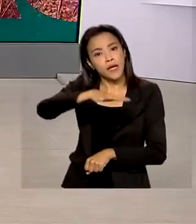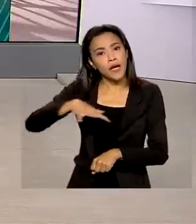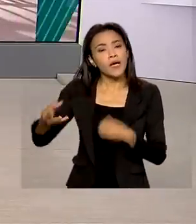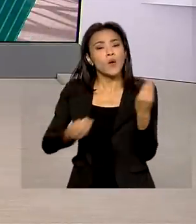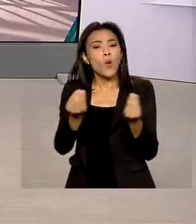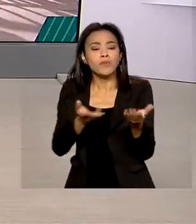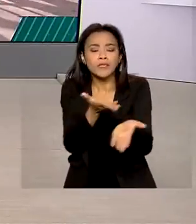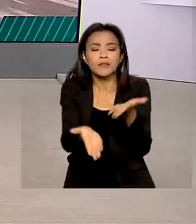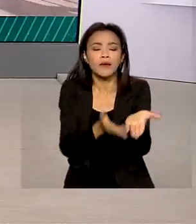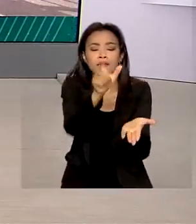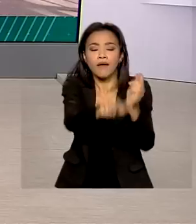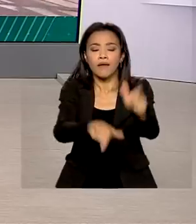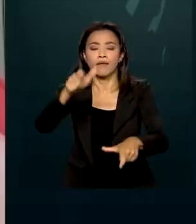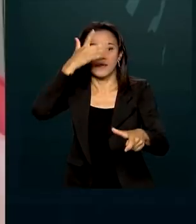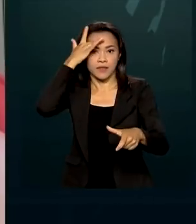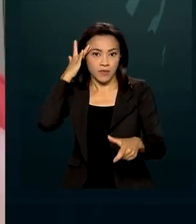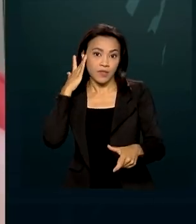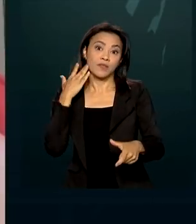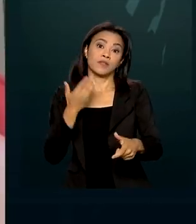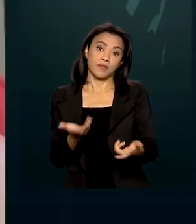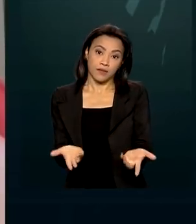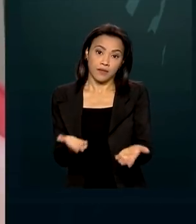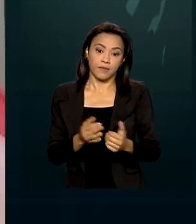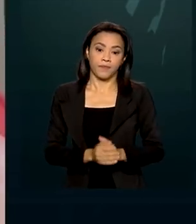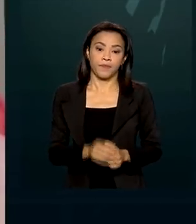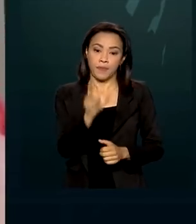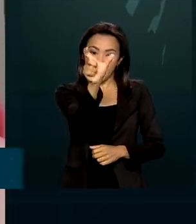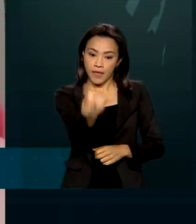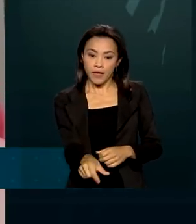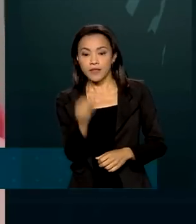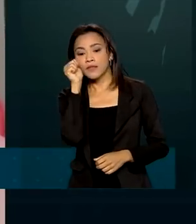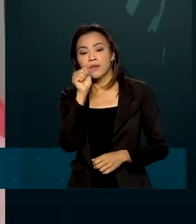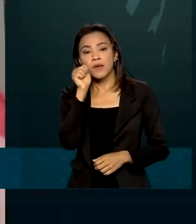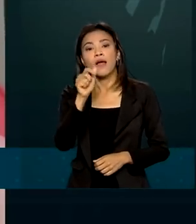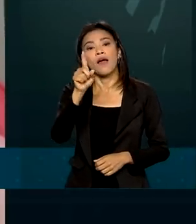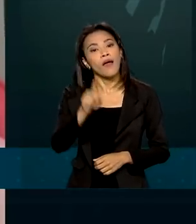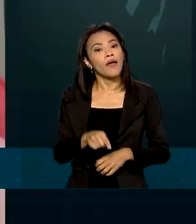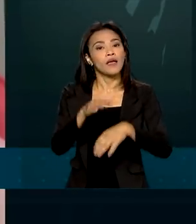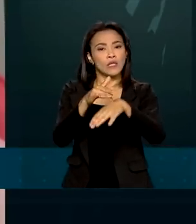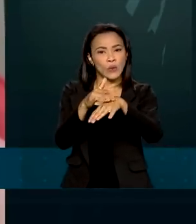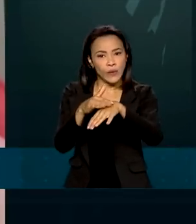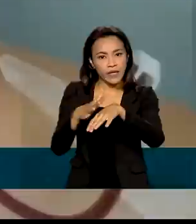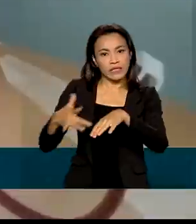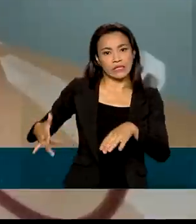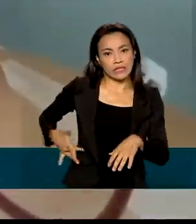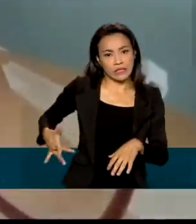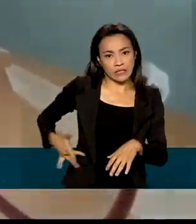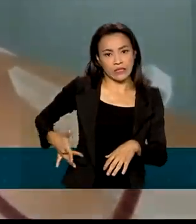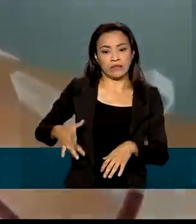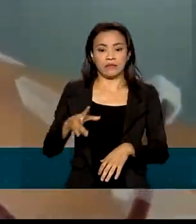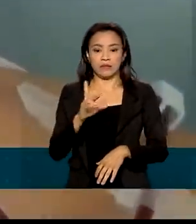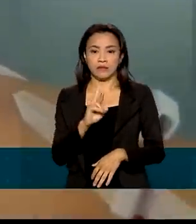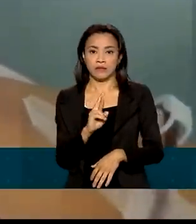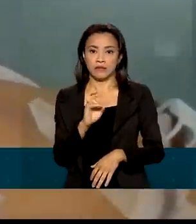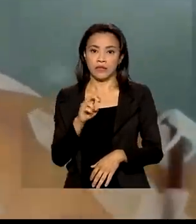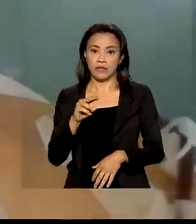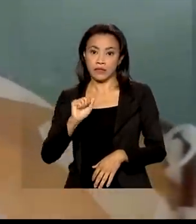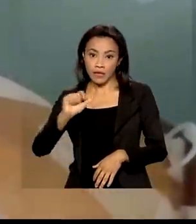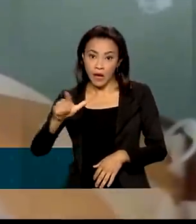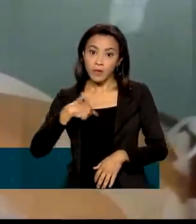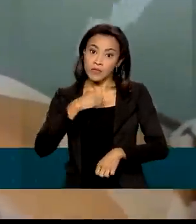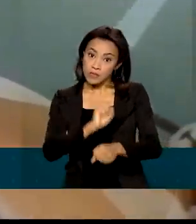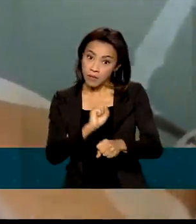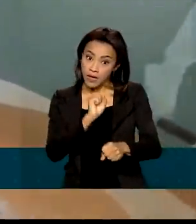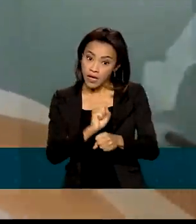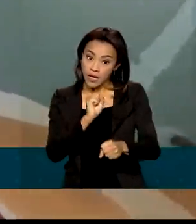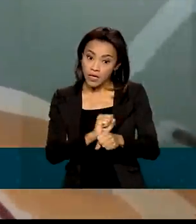atendidos pelo SUS. Há três anos, Márcia é doente renal crônica. Enquanto aguarda a oportunidade de